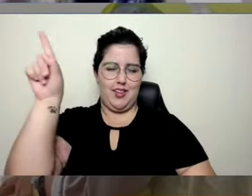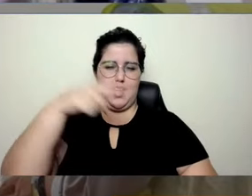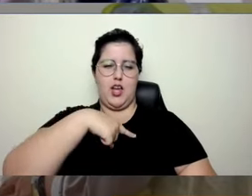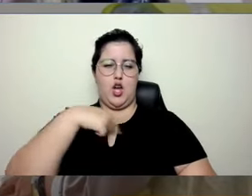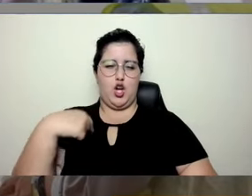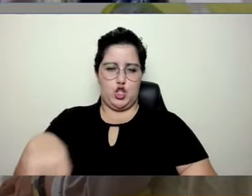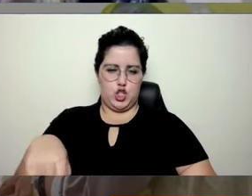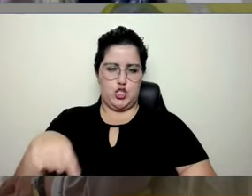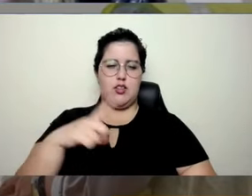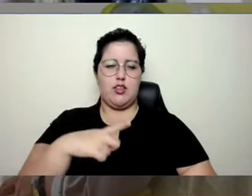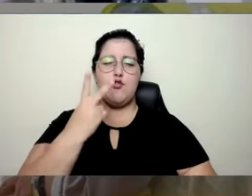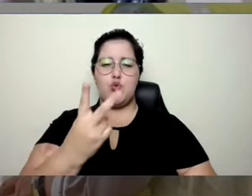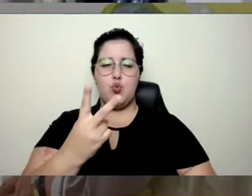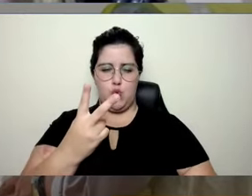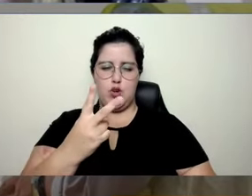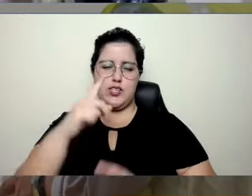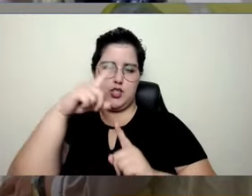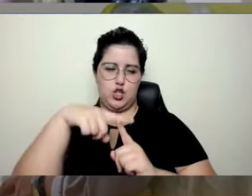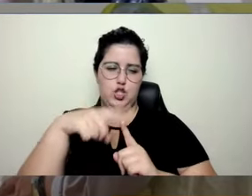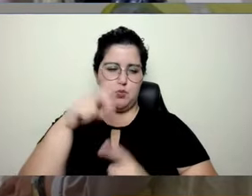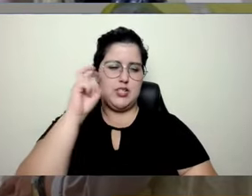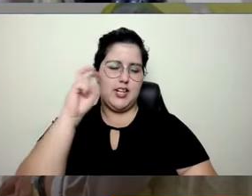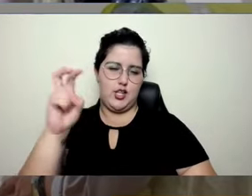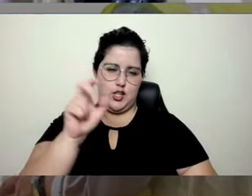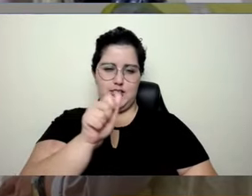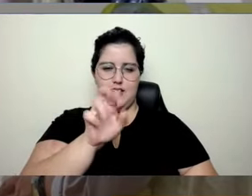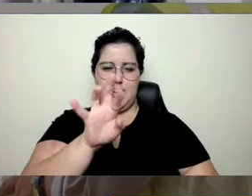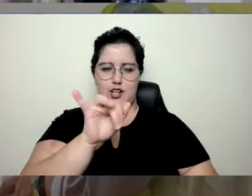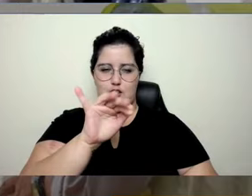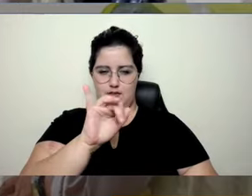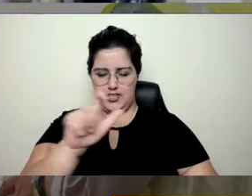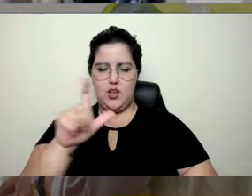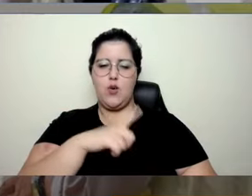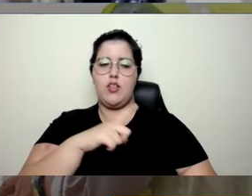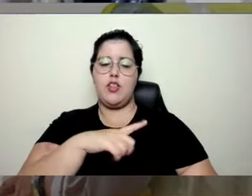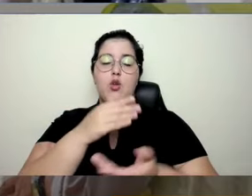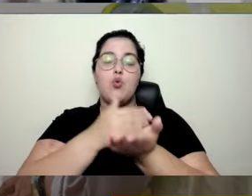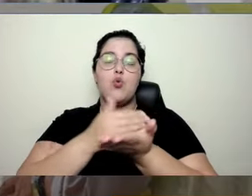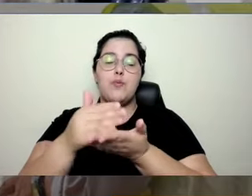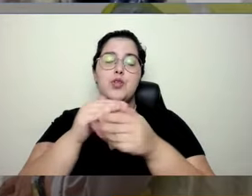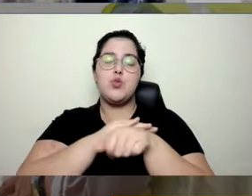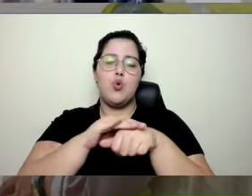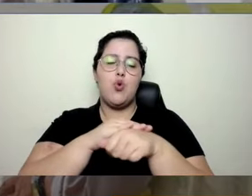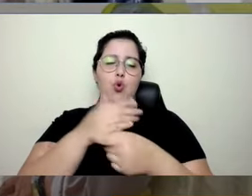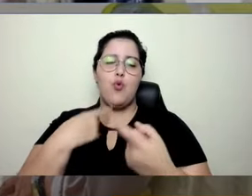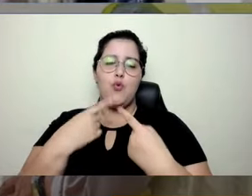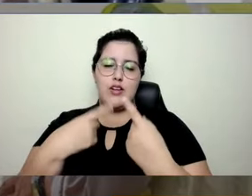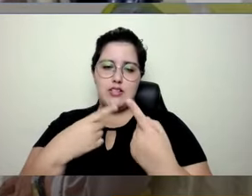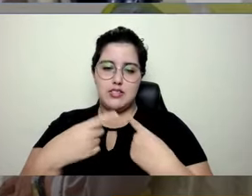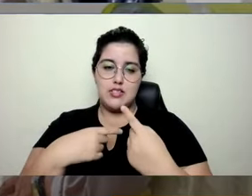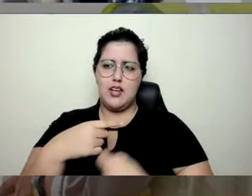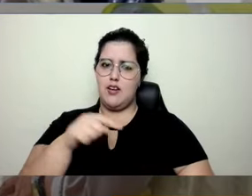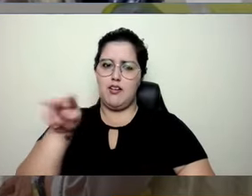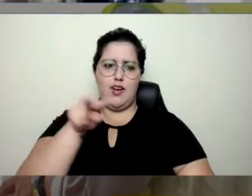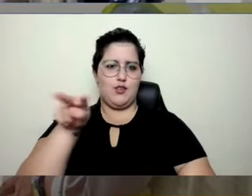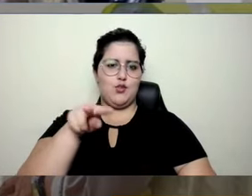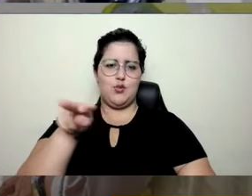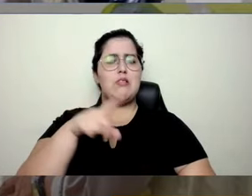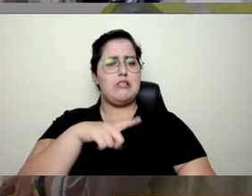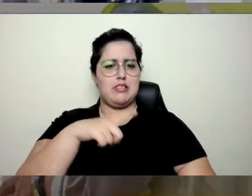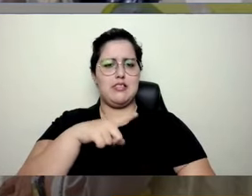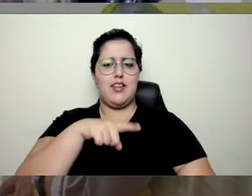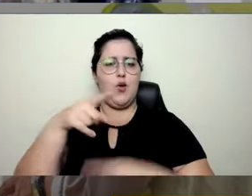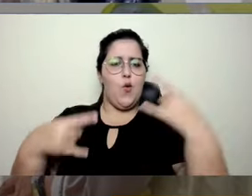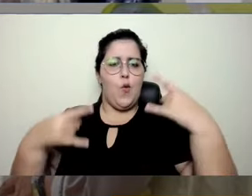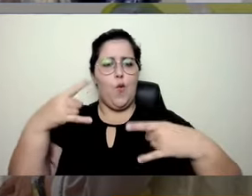duas inteligências artificiais que começaram a conversar e sozinhas elas começaram